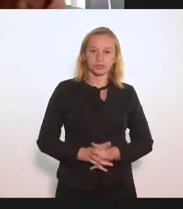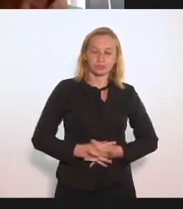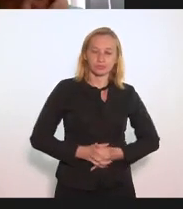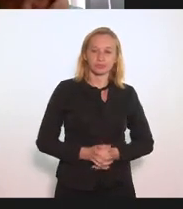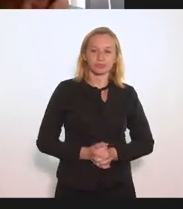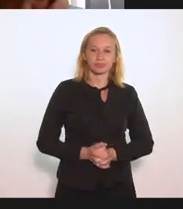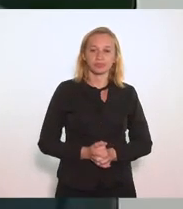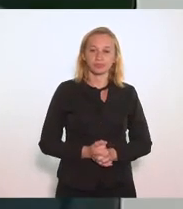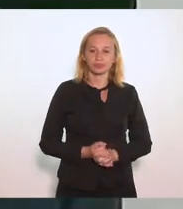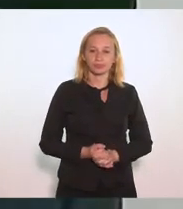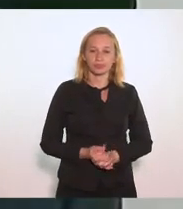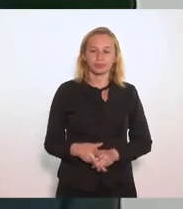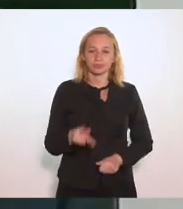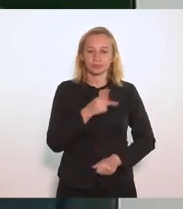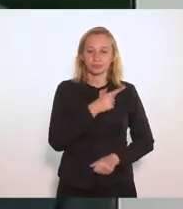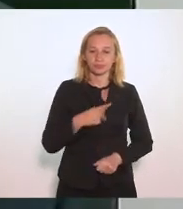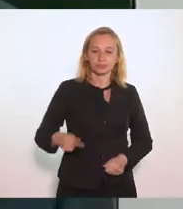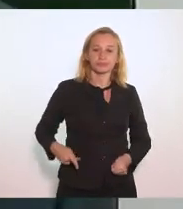Presidente, o parecer